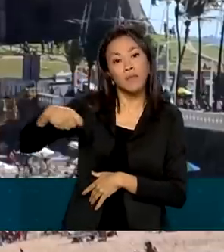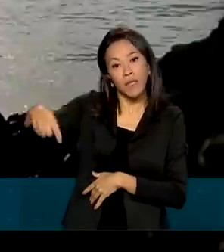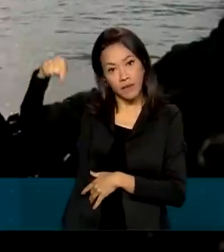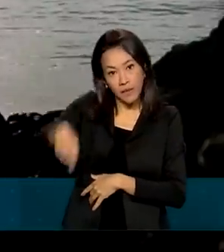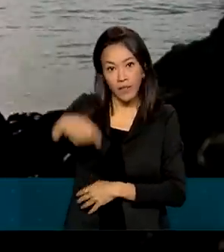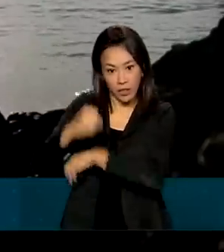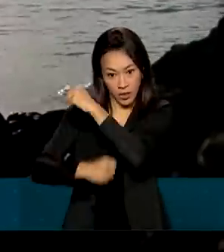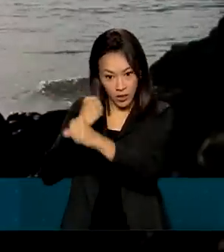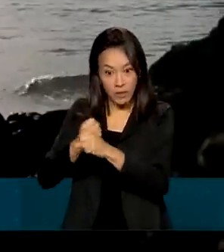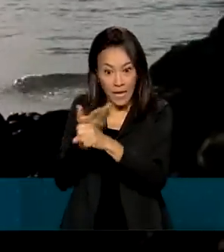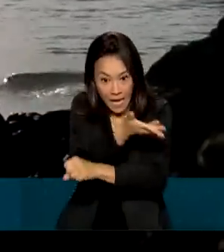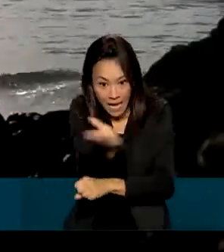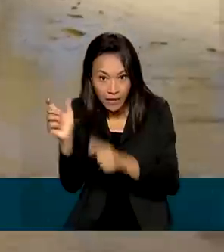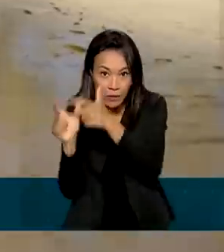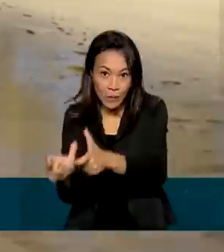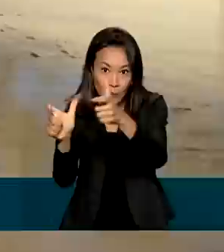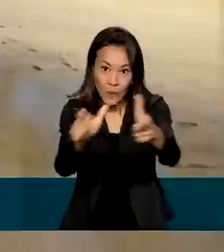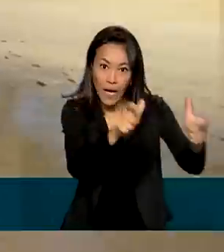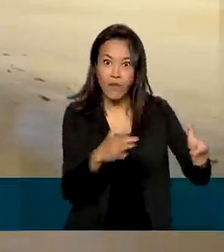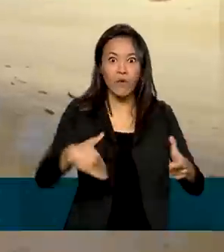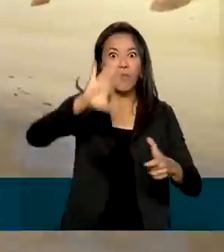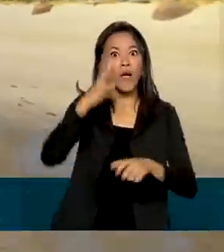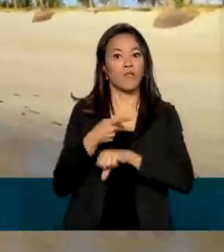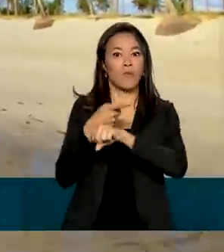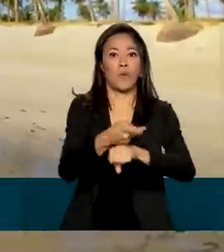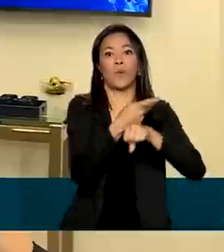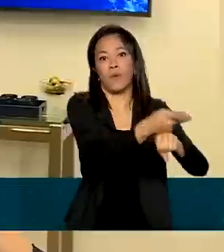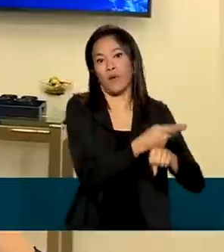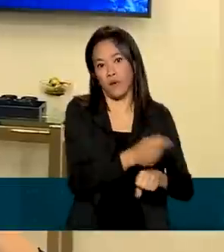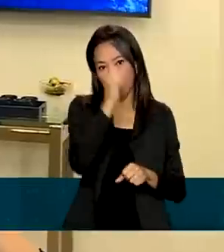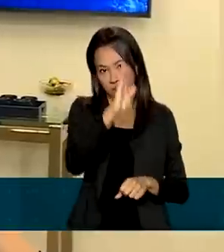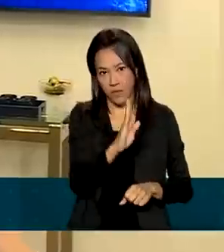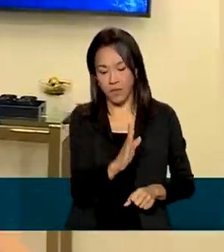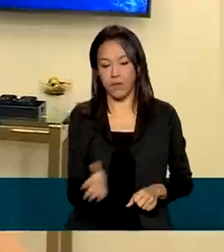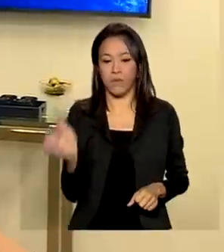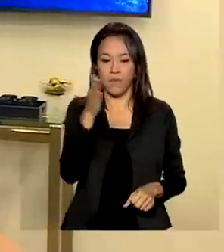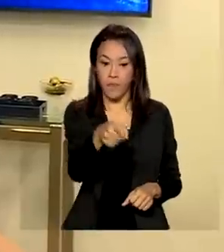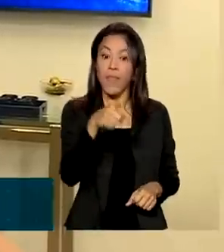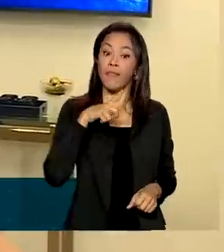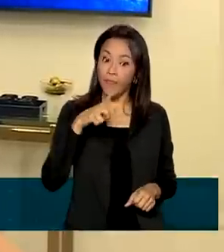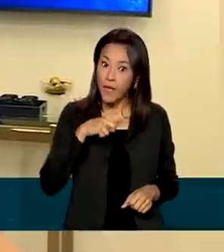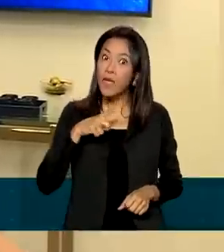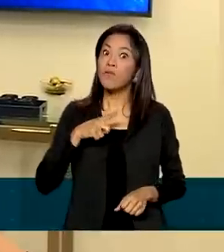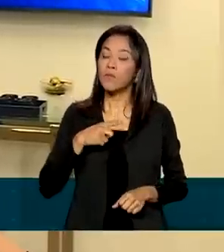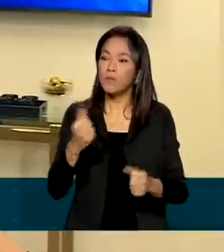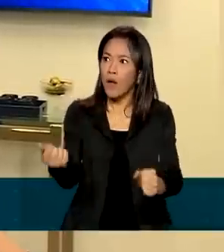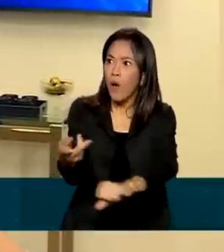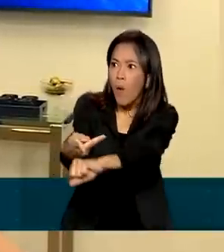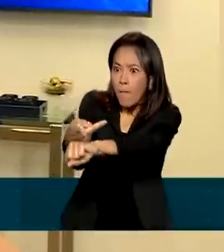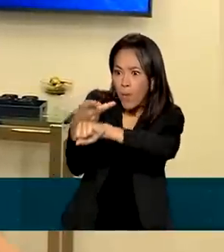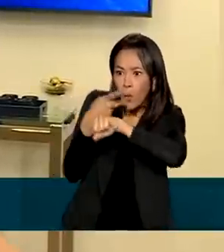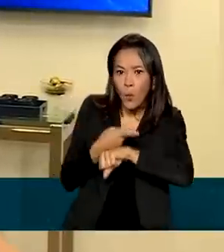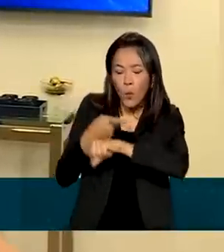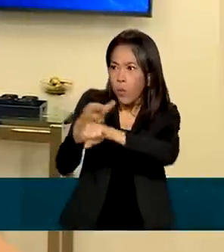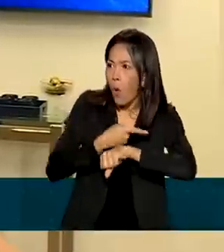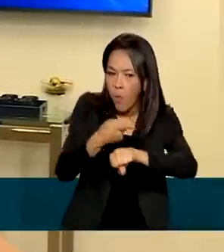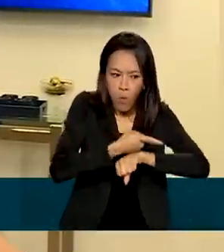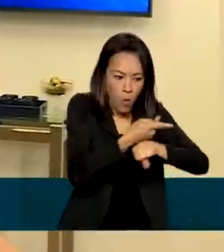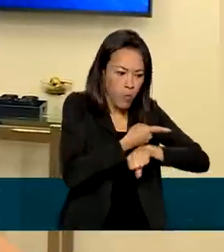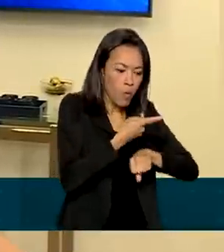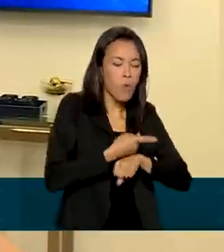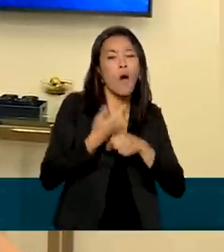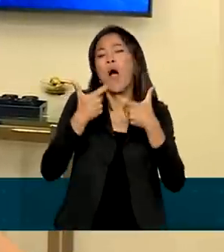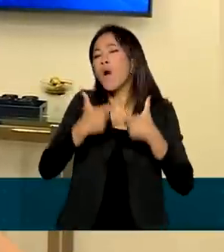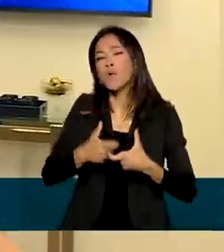esses destinos ficaram entre os mais procurados no país. Nós temos recebido uma procura muito grande, principalmente para os destinos de